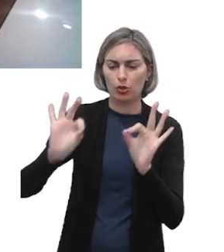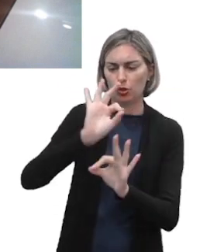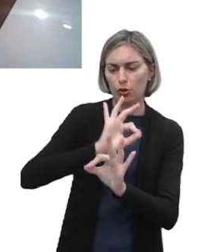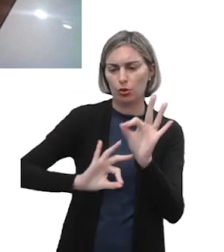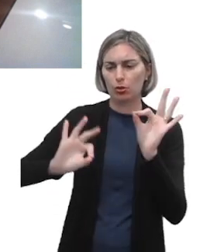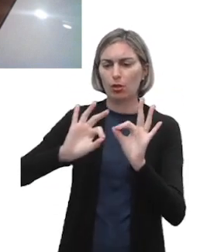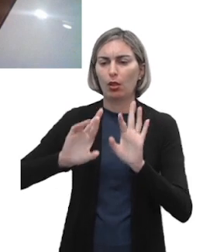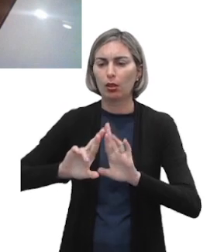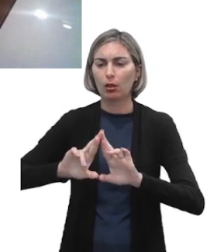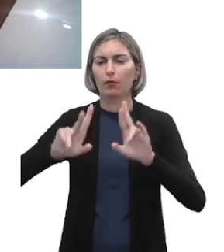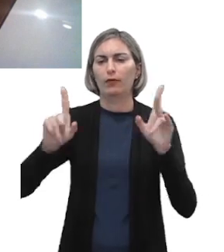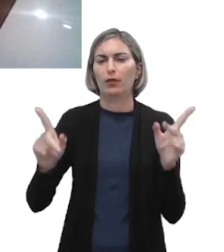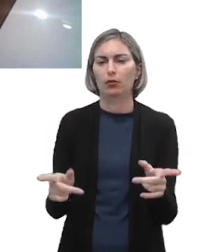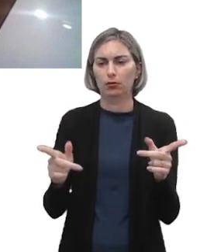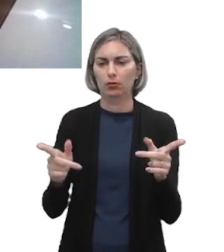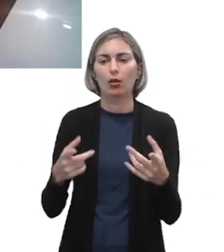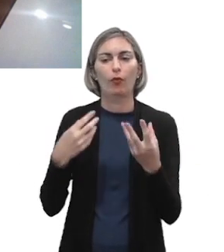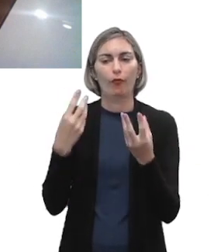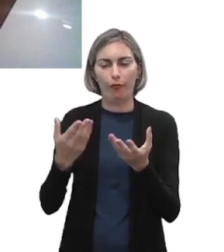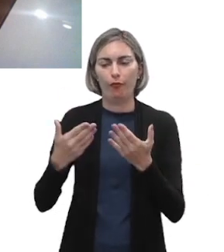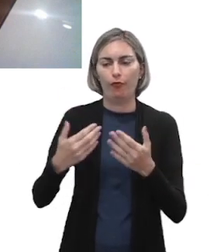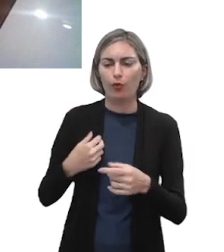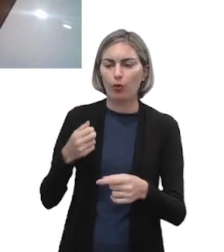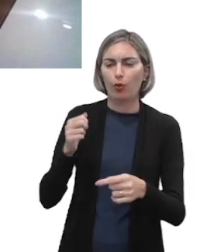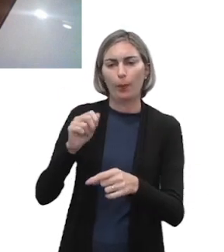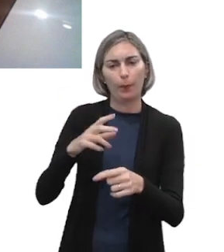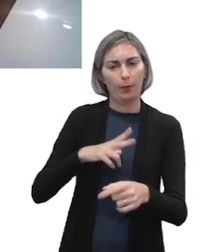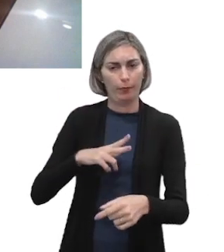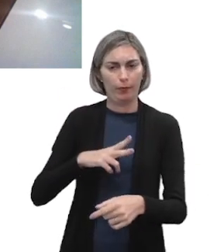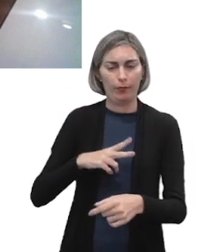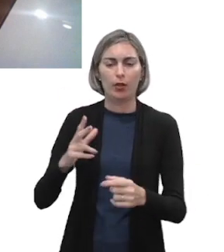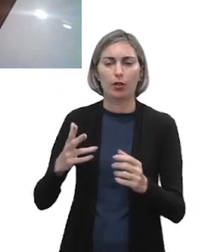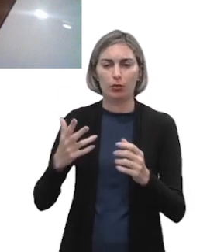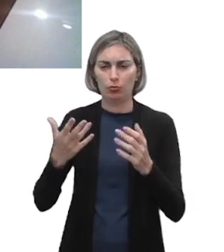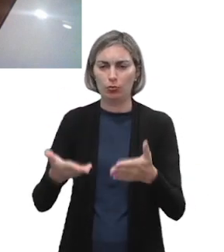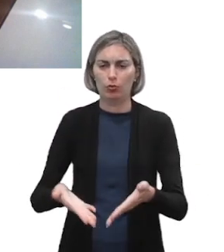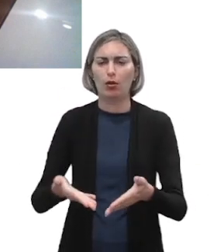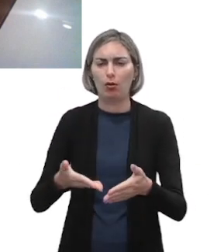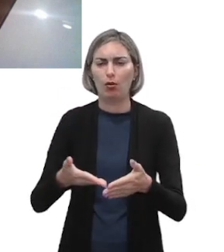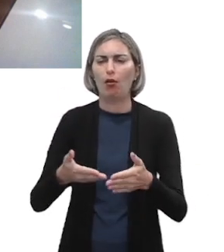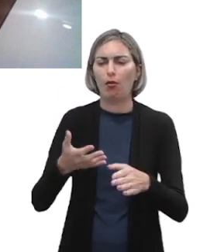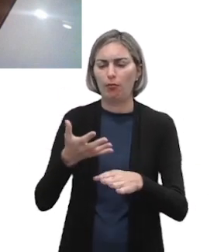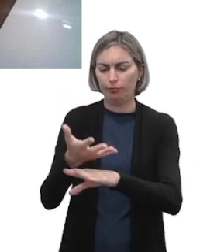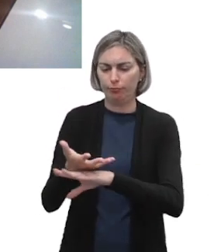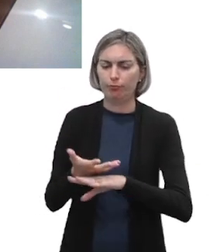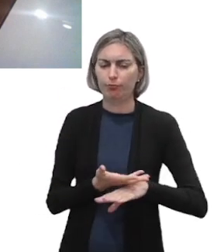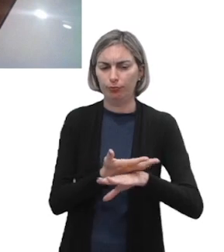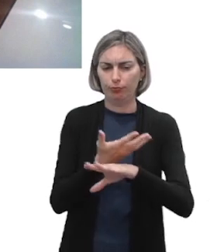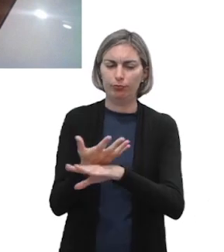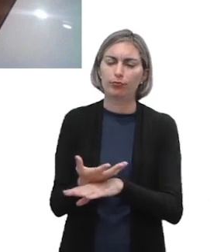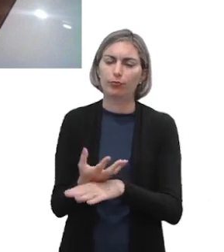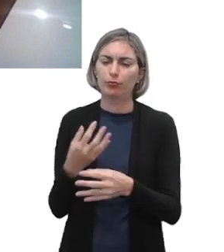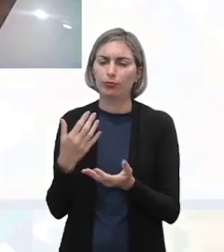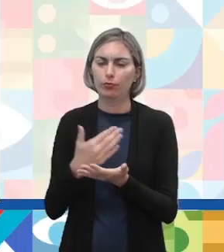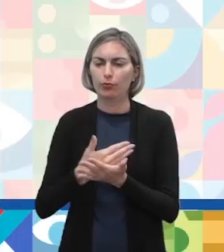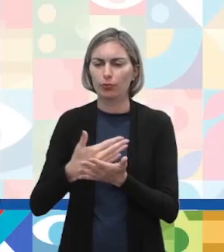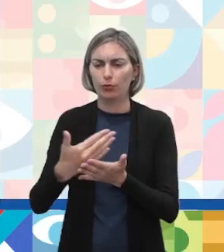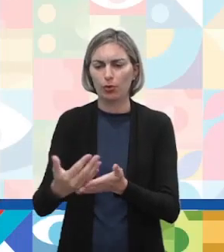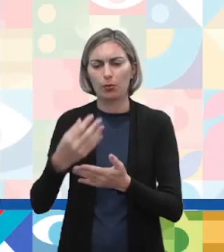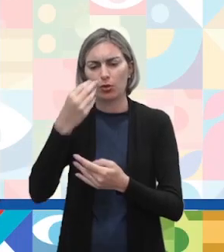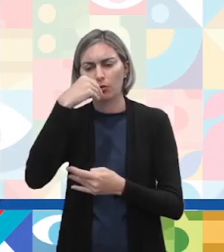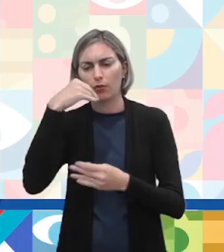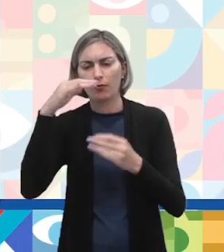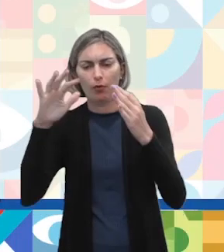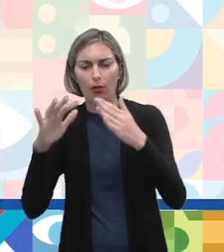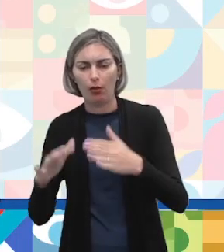vinha de ser diferente. Foi um empreendimento privado de caráter interdisciplinar. Começou a enfraquecer